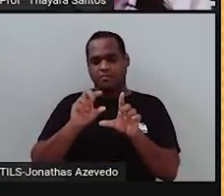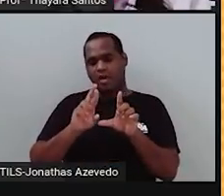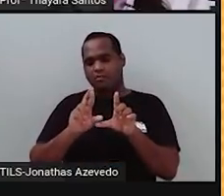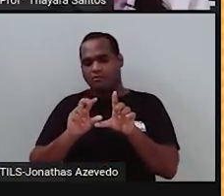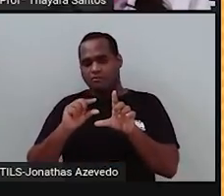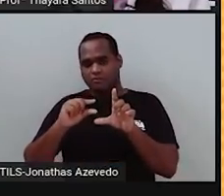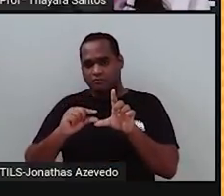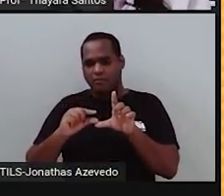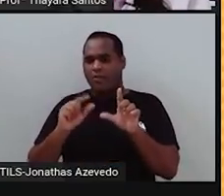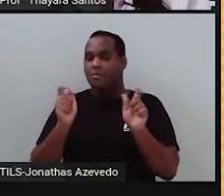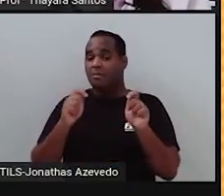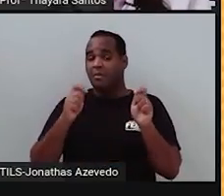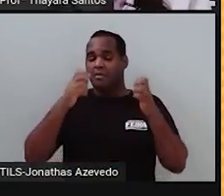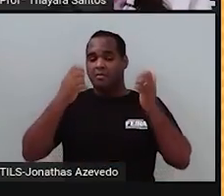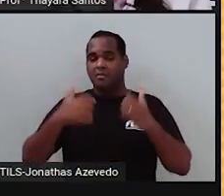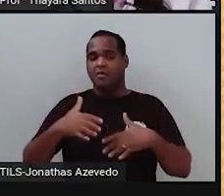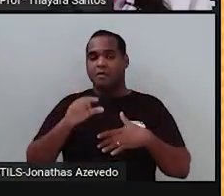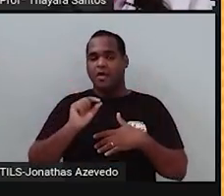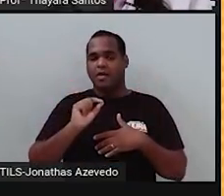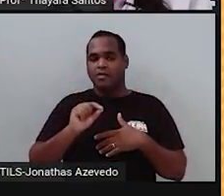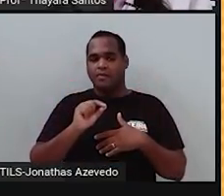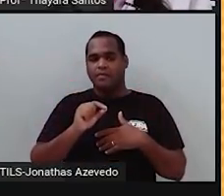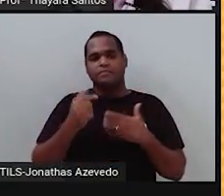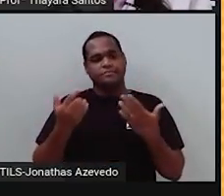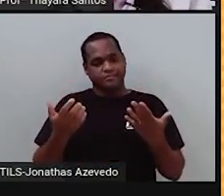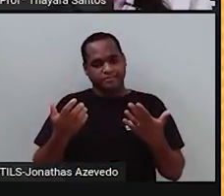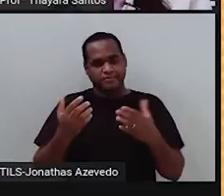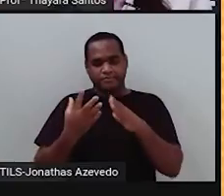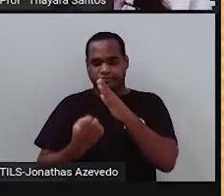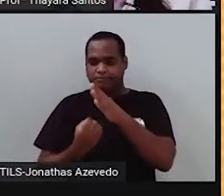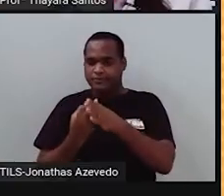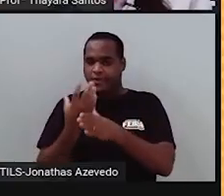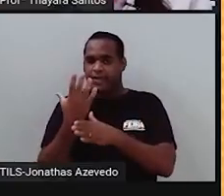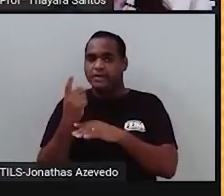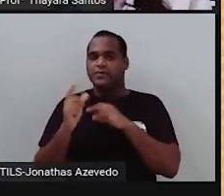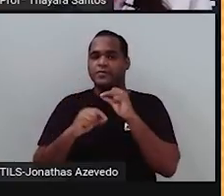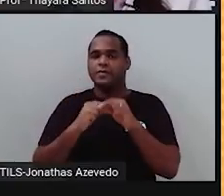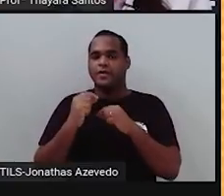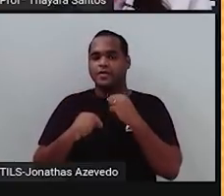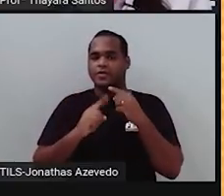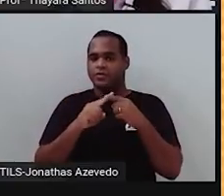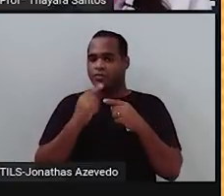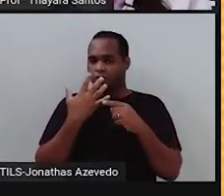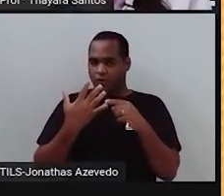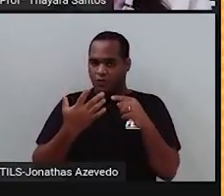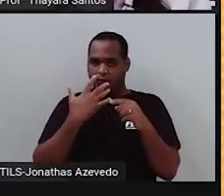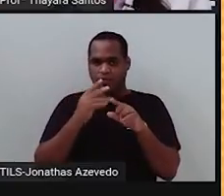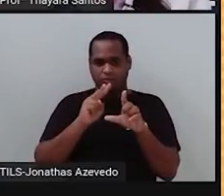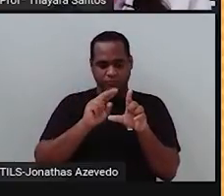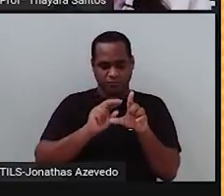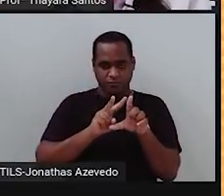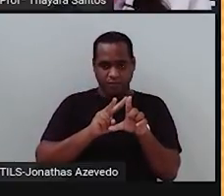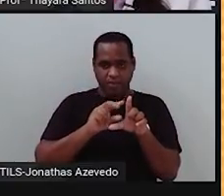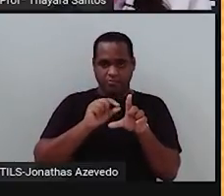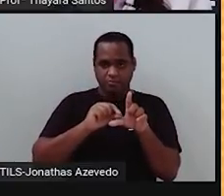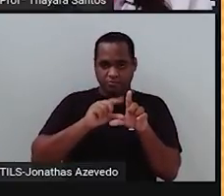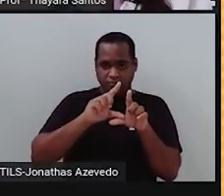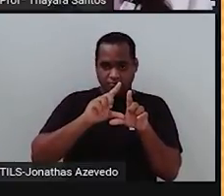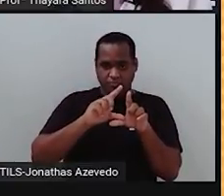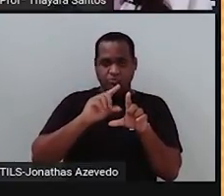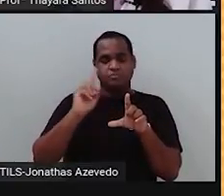possibilidade de nascer? Vai nascer com a característica dominante para a cor, que é o Vzão, os dois Vzão aqui.